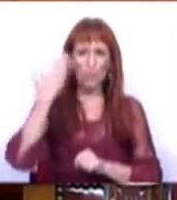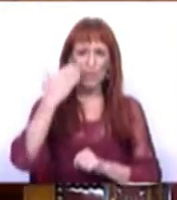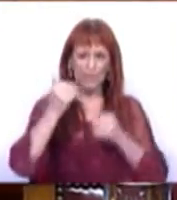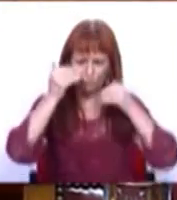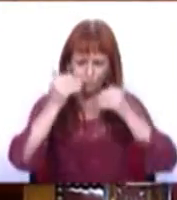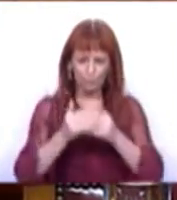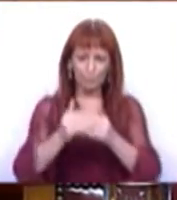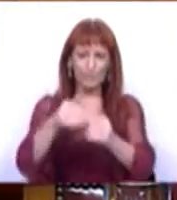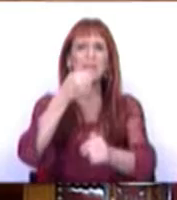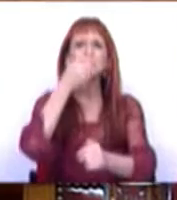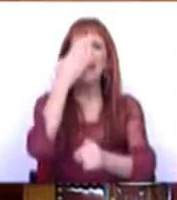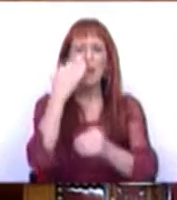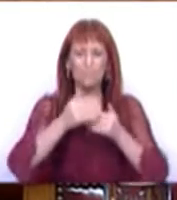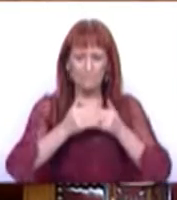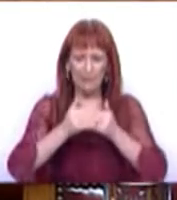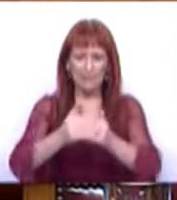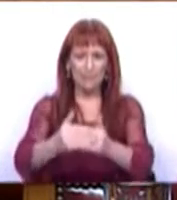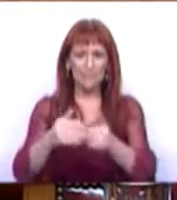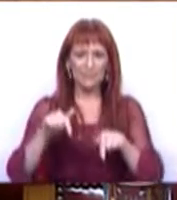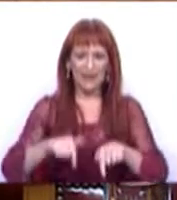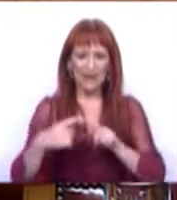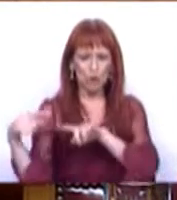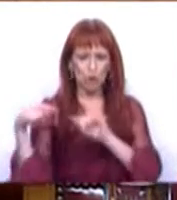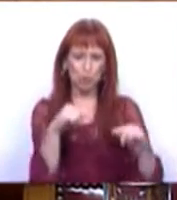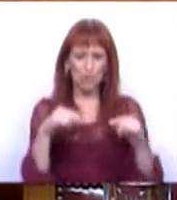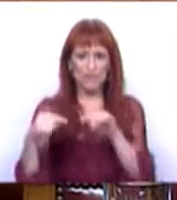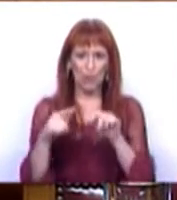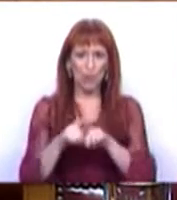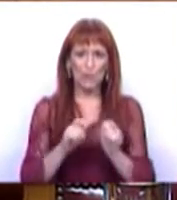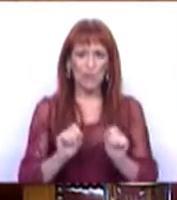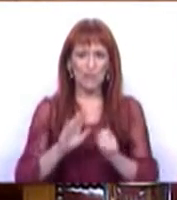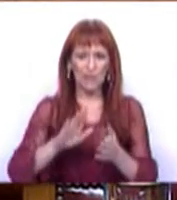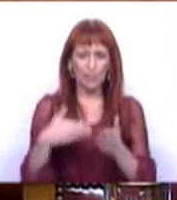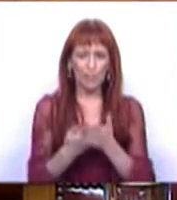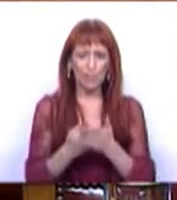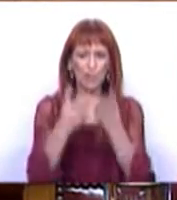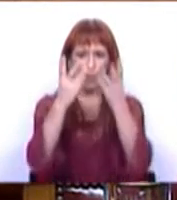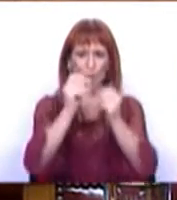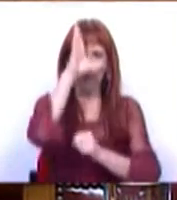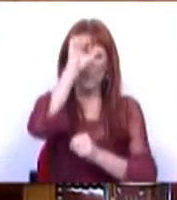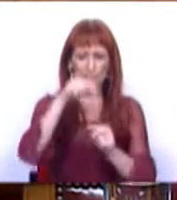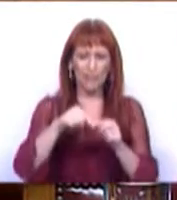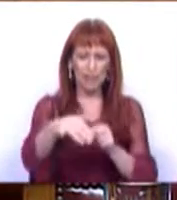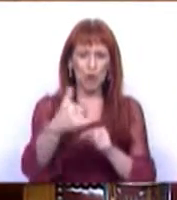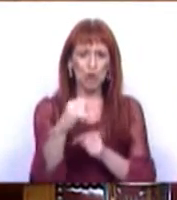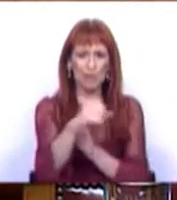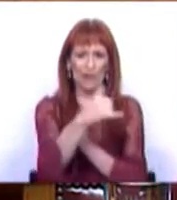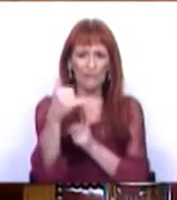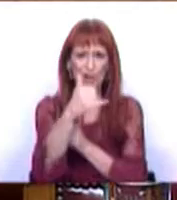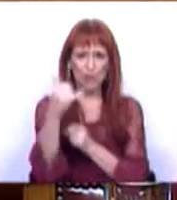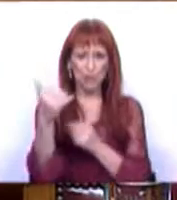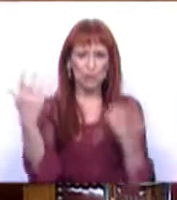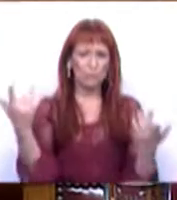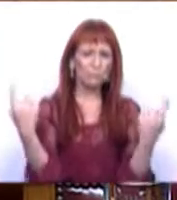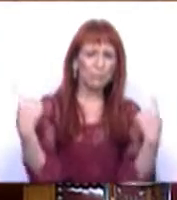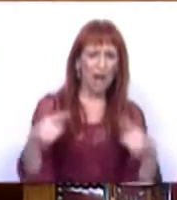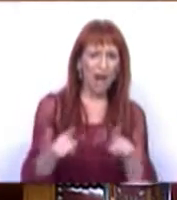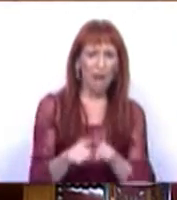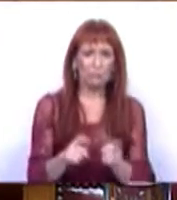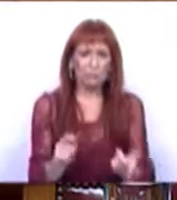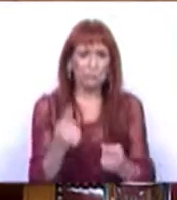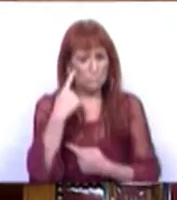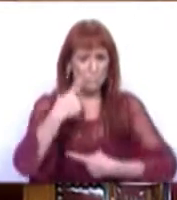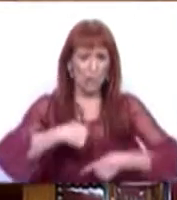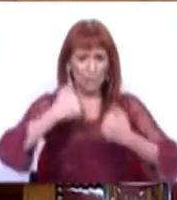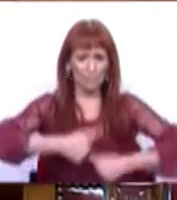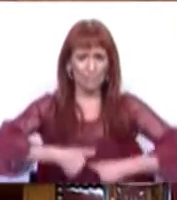dia, pela terceira manhã consecutiva, nesta discussão de votação de proposta para o Orçamento de Estado 2022, é de facto por si só